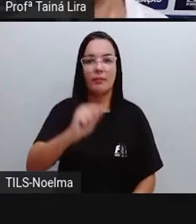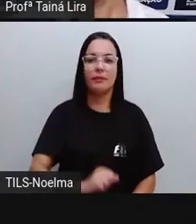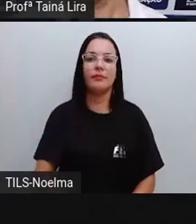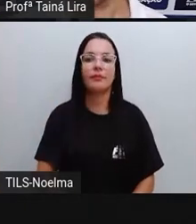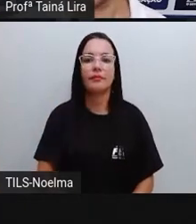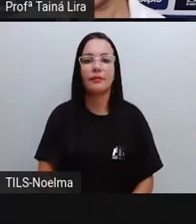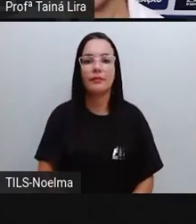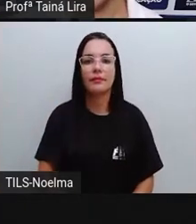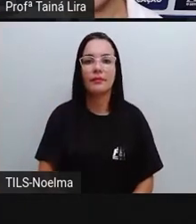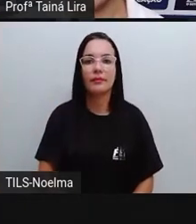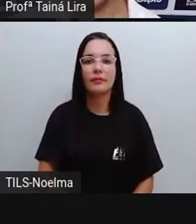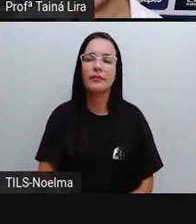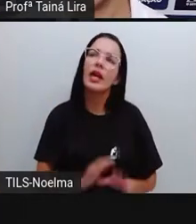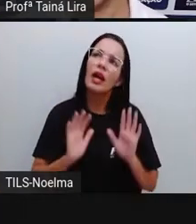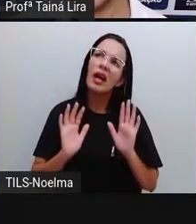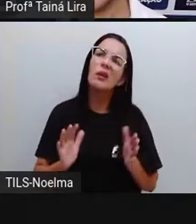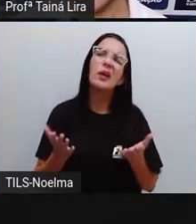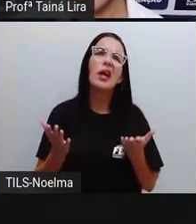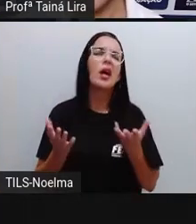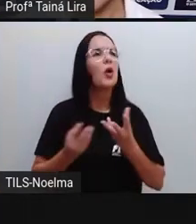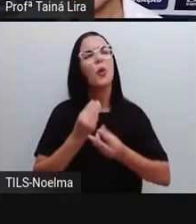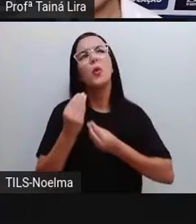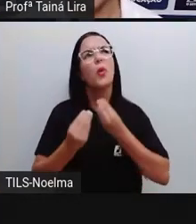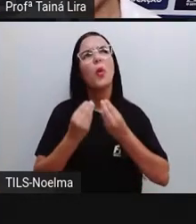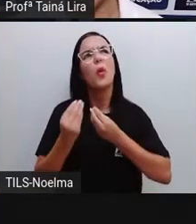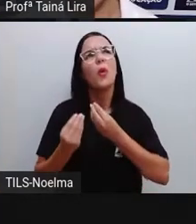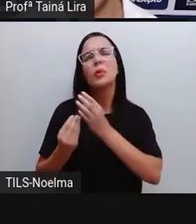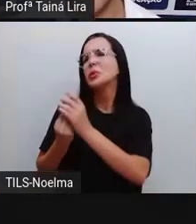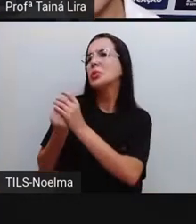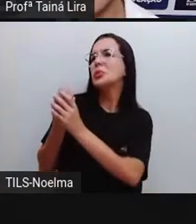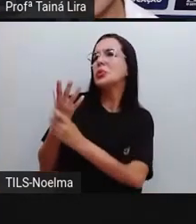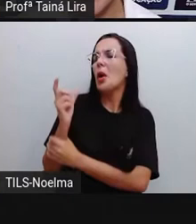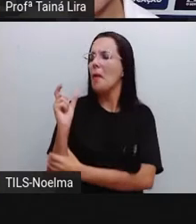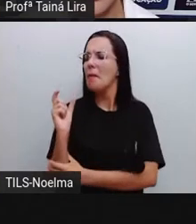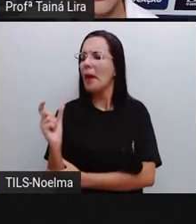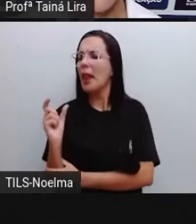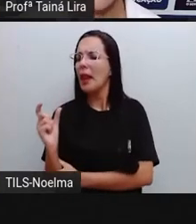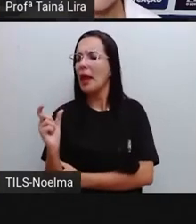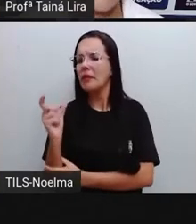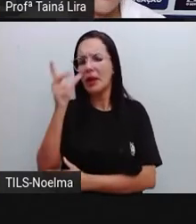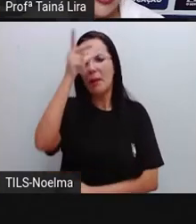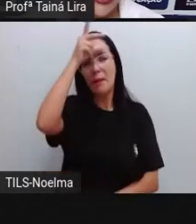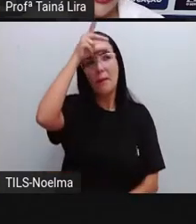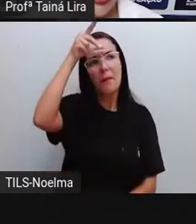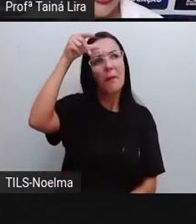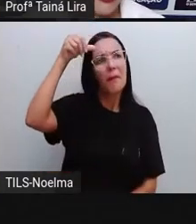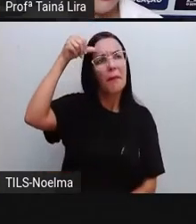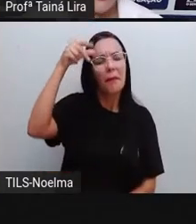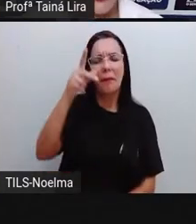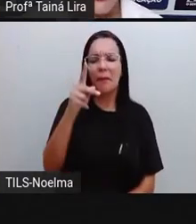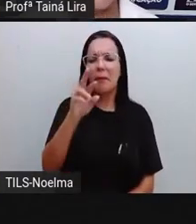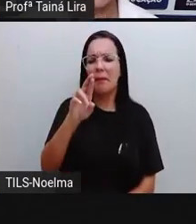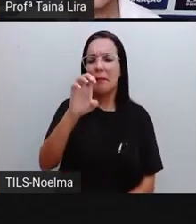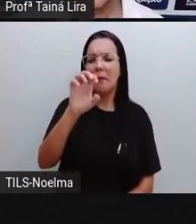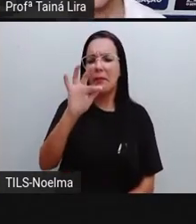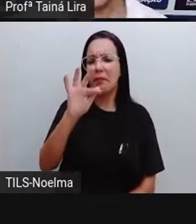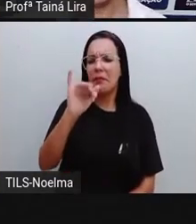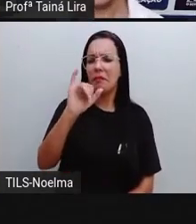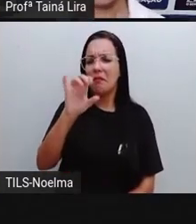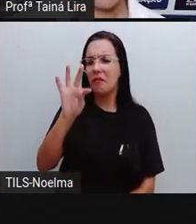E aí você pode estar se perguntando, mas Pró, como é que surgiu essa palavra prefeito? O será que significa isso? Olha lá,